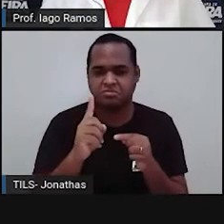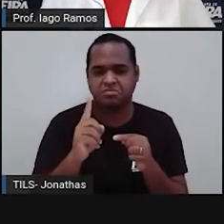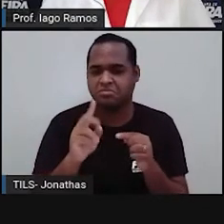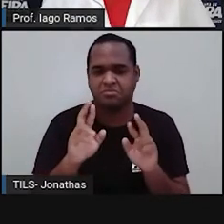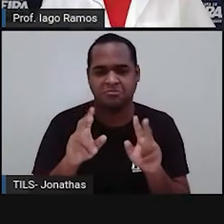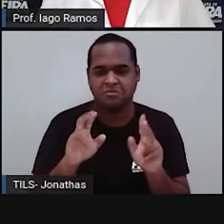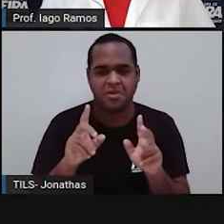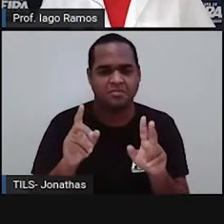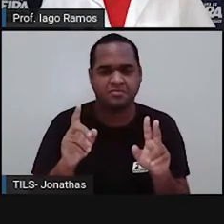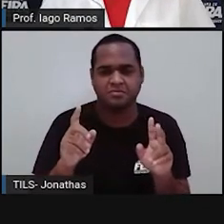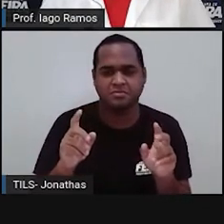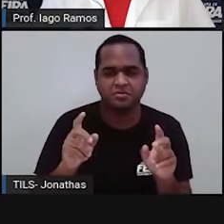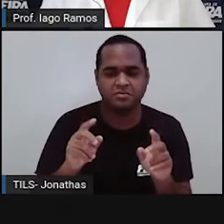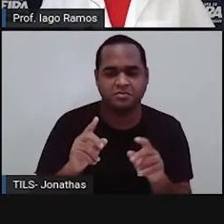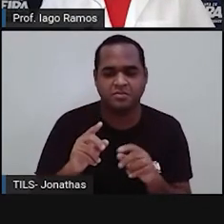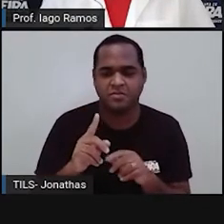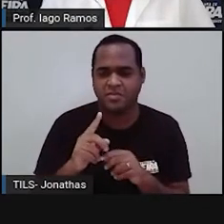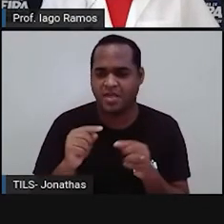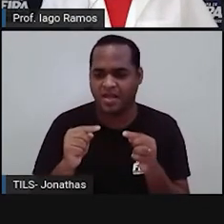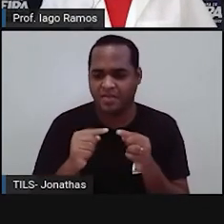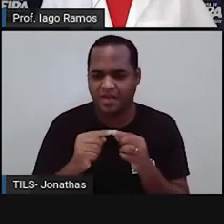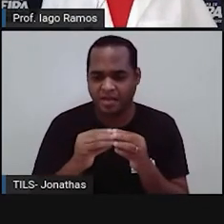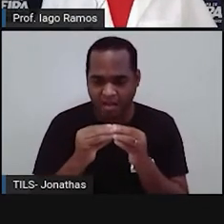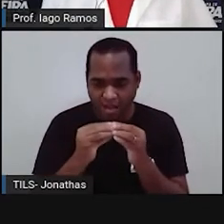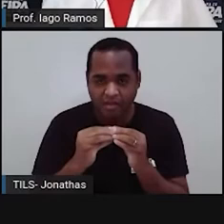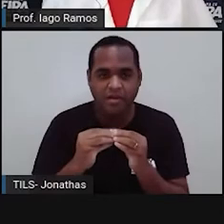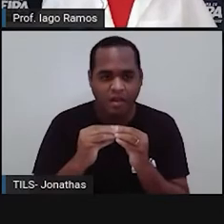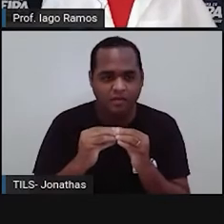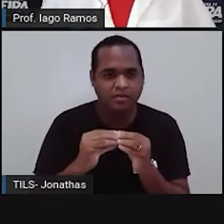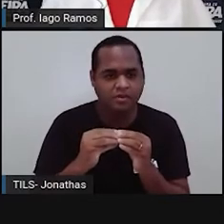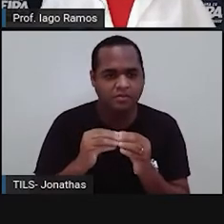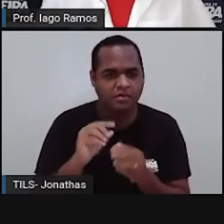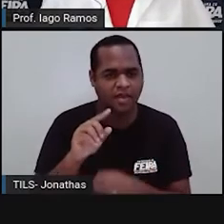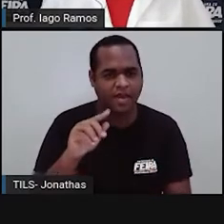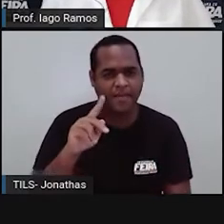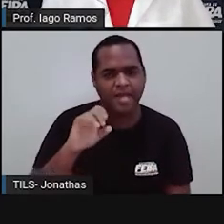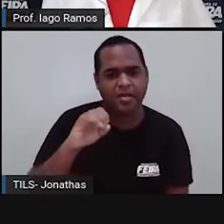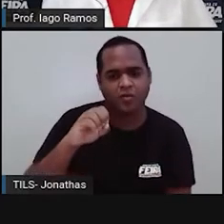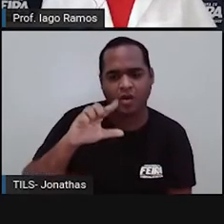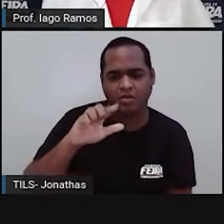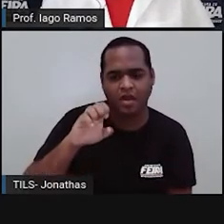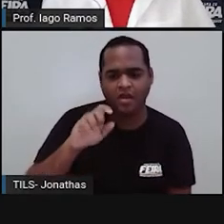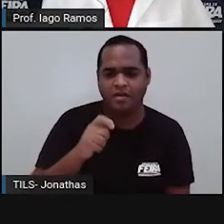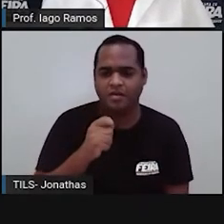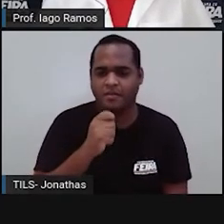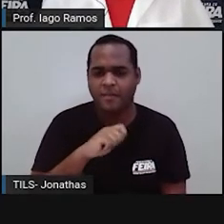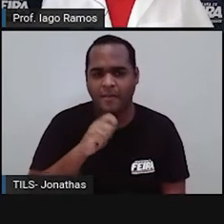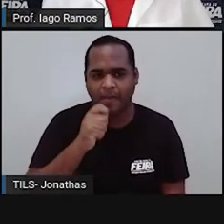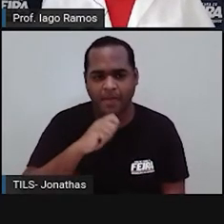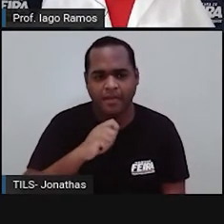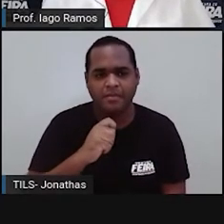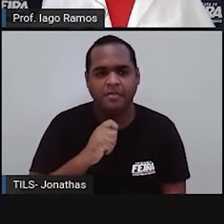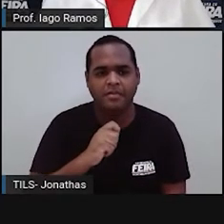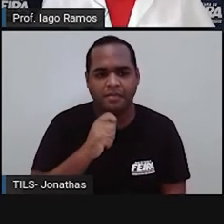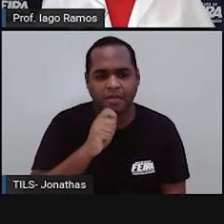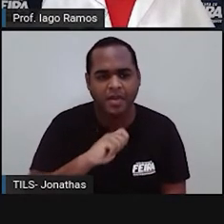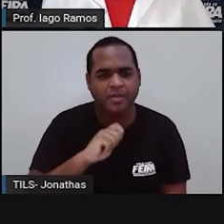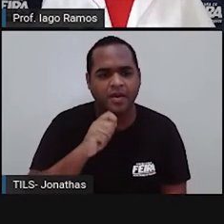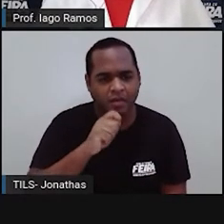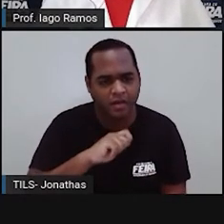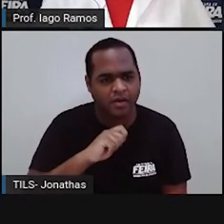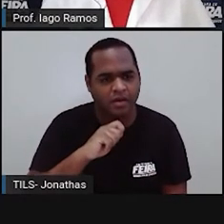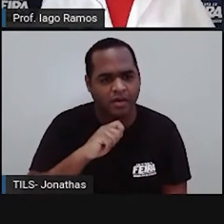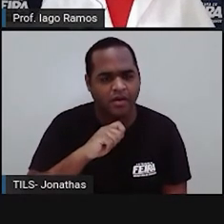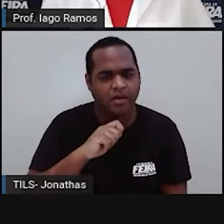Vamos ver. Sei lá, um picolé? Um picolé lembra um cone? Você já comeu algum picolé que tem o formato de um cone?